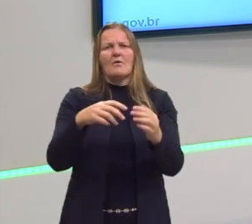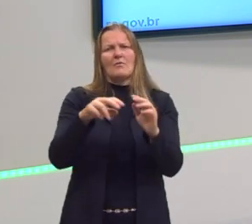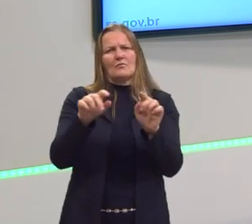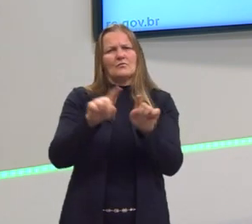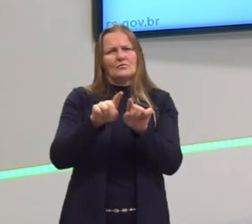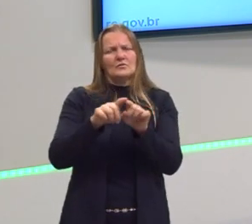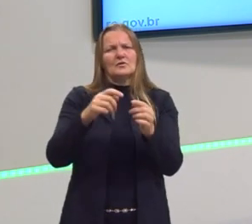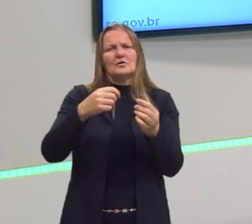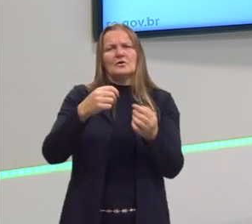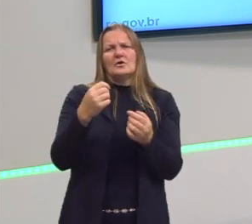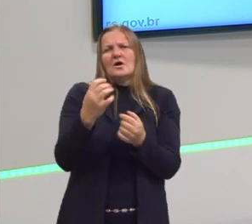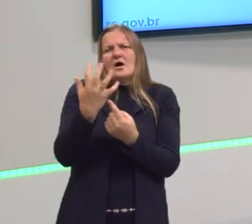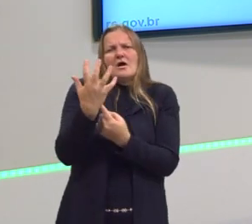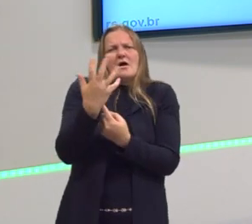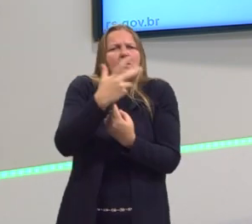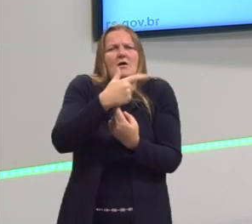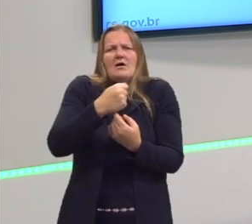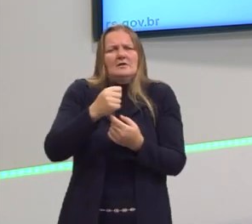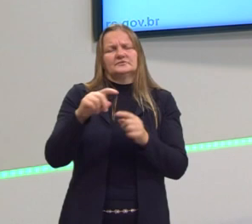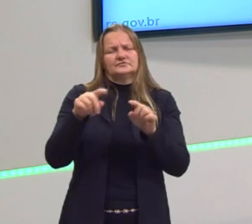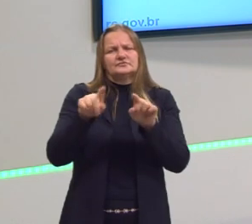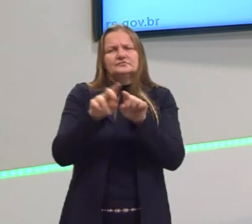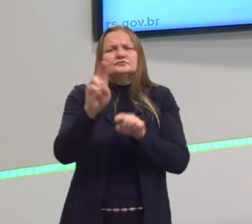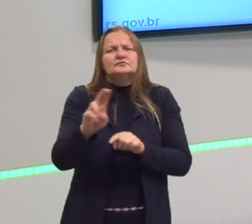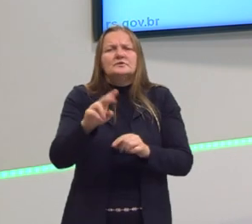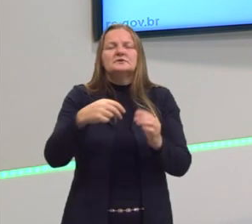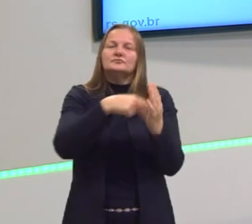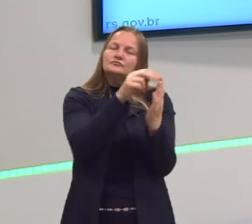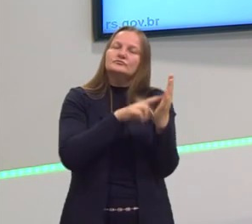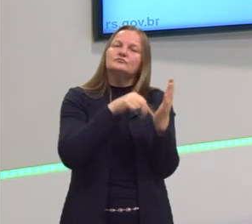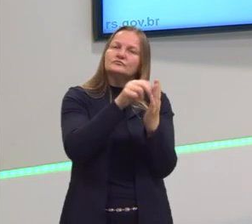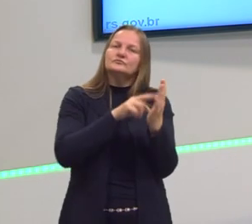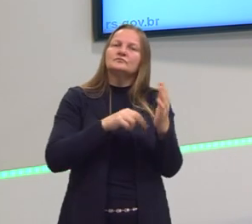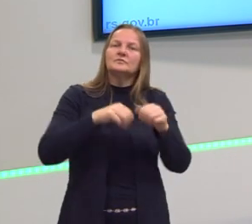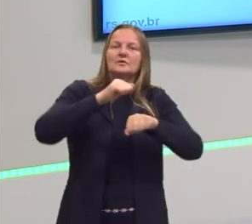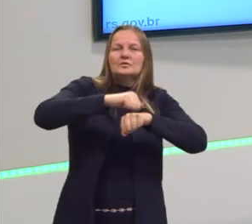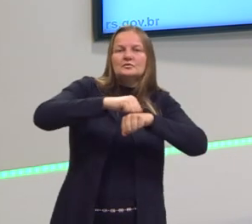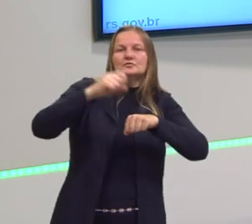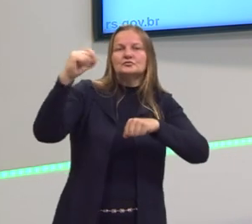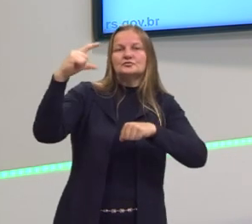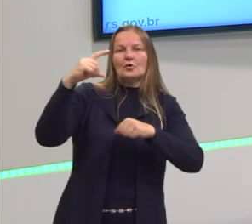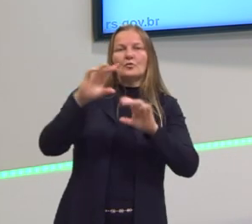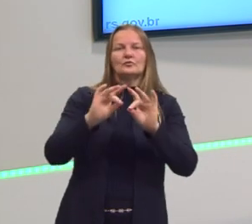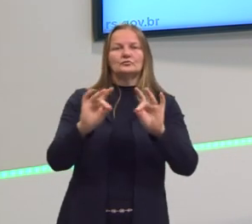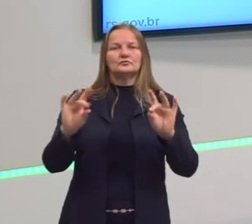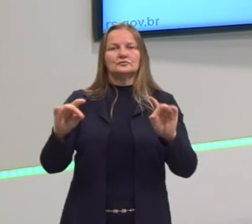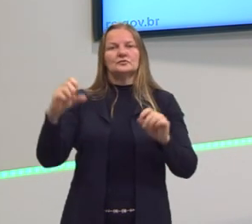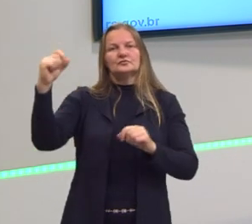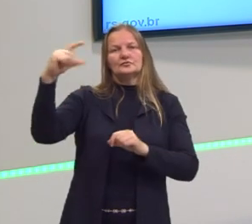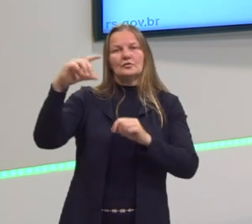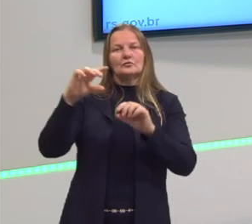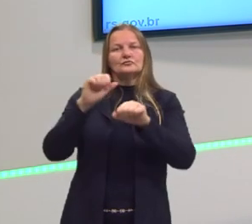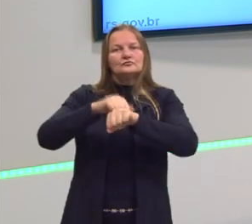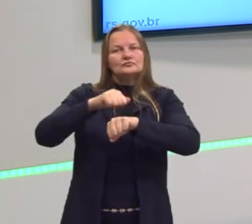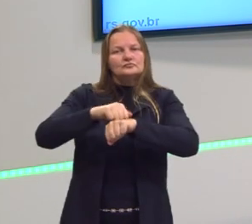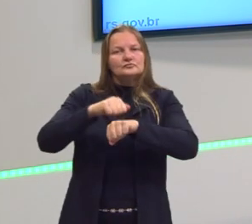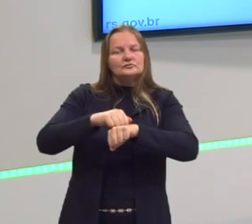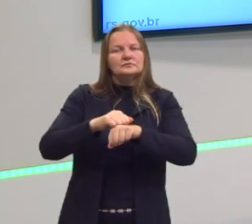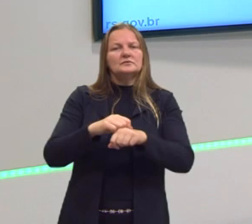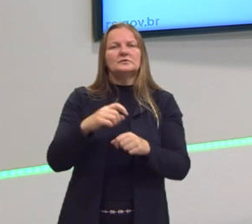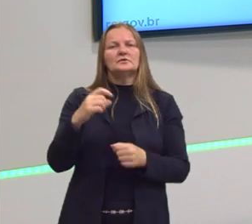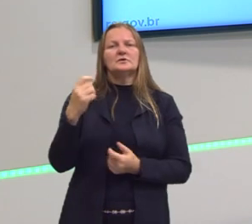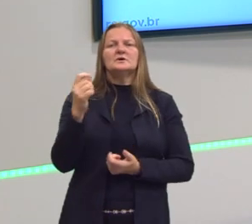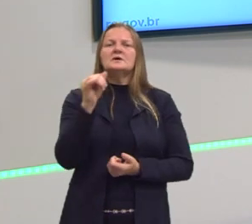utilizarem, são tipos de coloide sol líquido. E o sol sólido, nós temos os exemplos